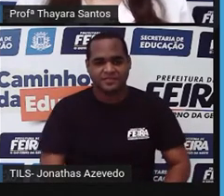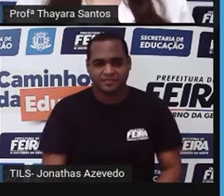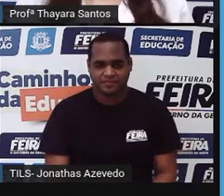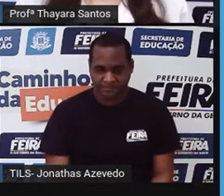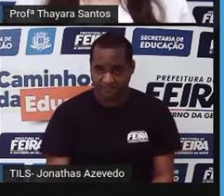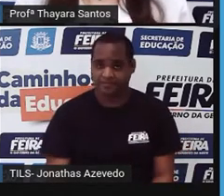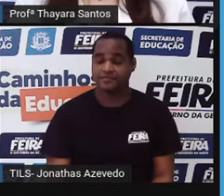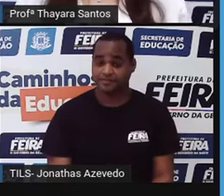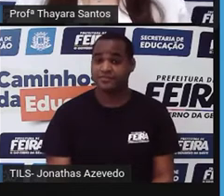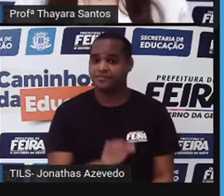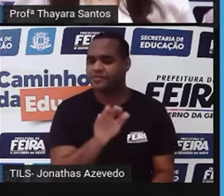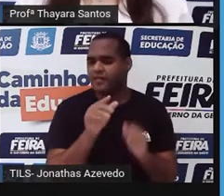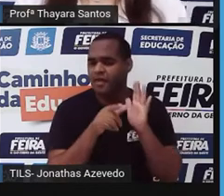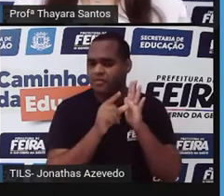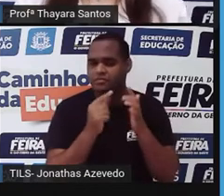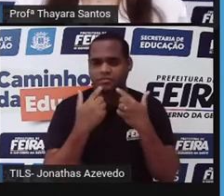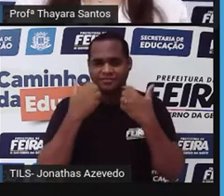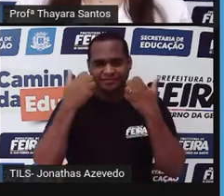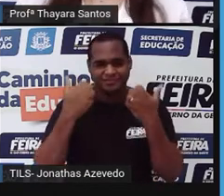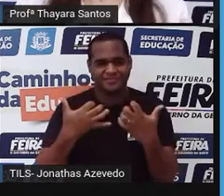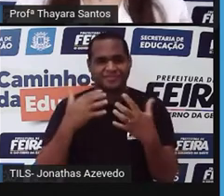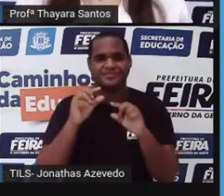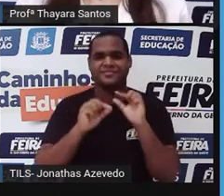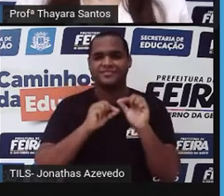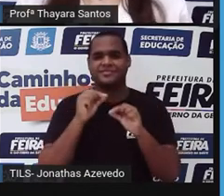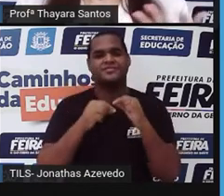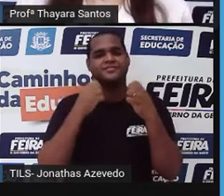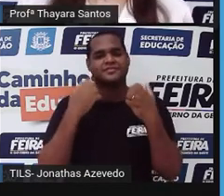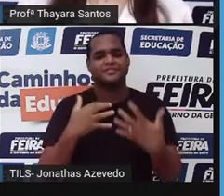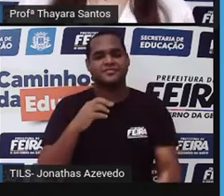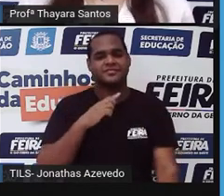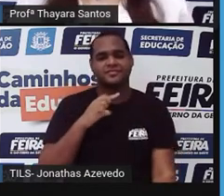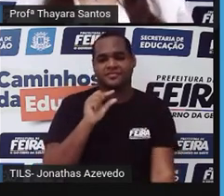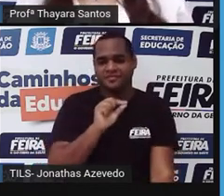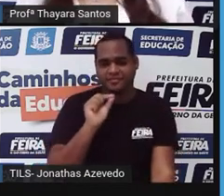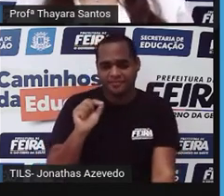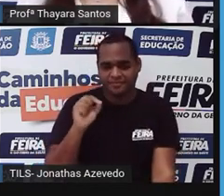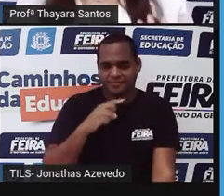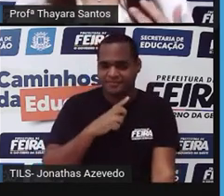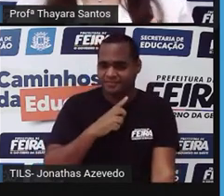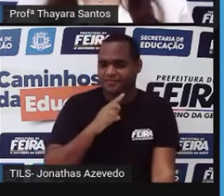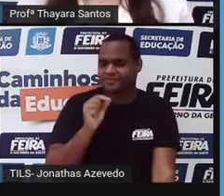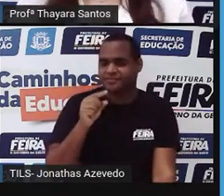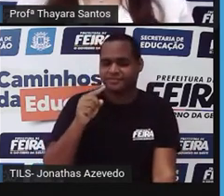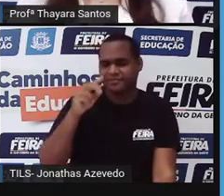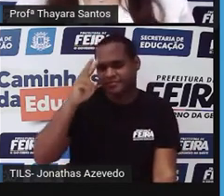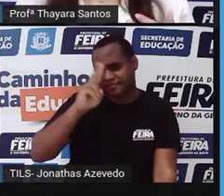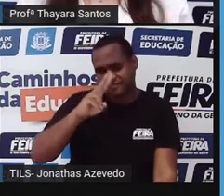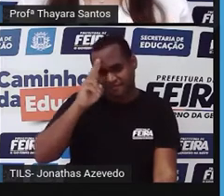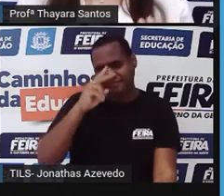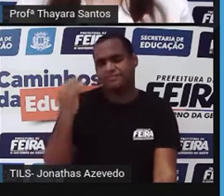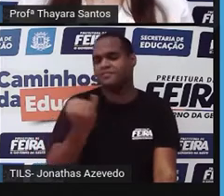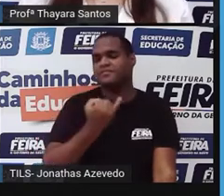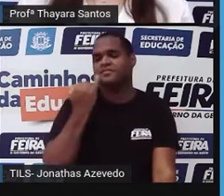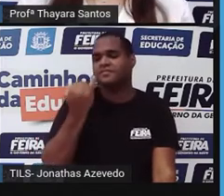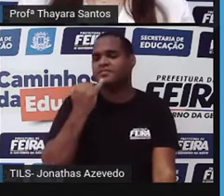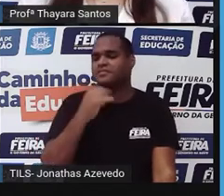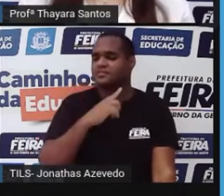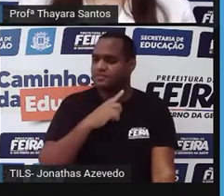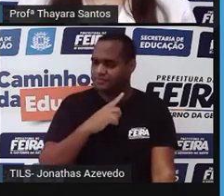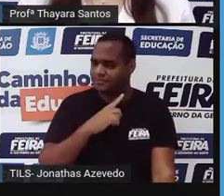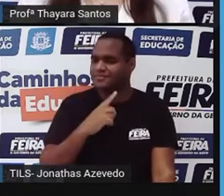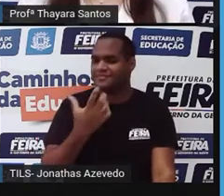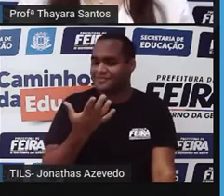Então, só que antes da gente falar sobre as características dos anelídeos e dos moluscos, vamos lembrar, relembrar, na